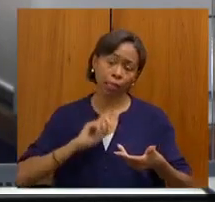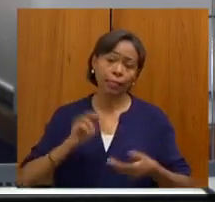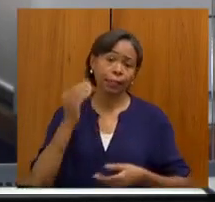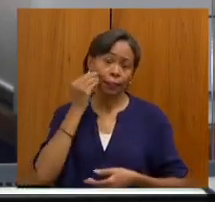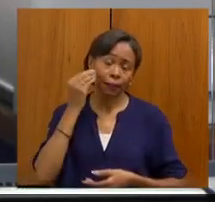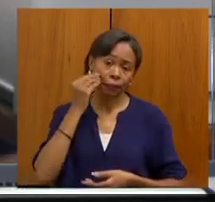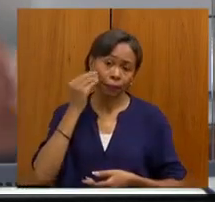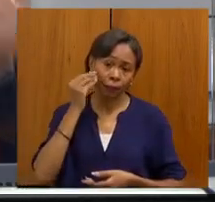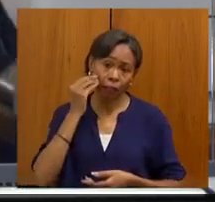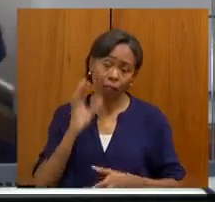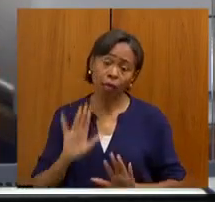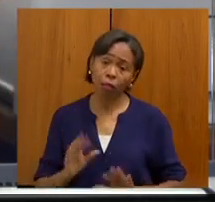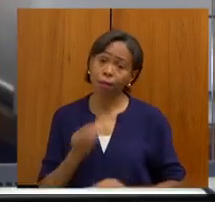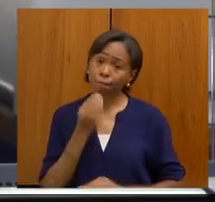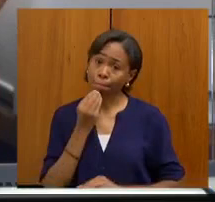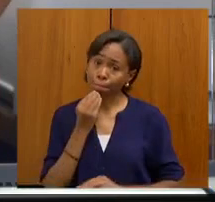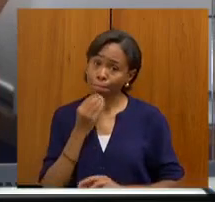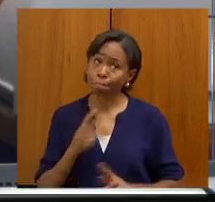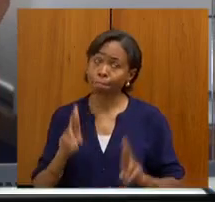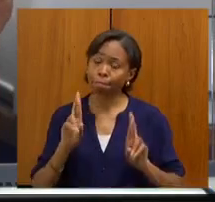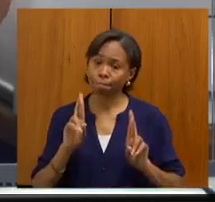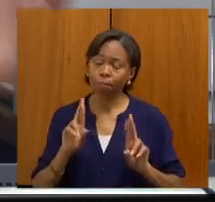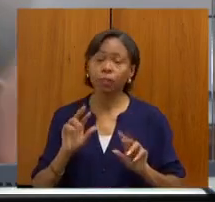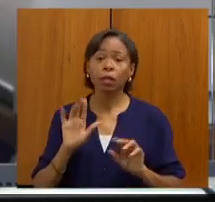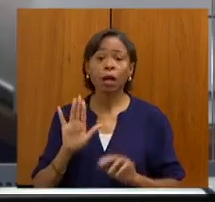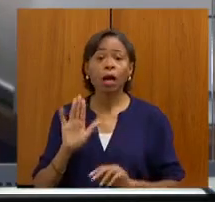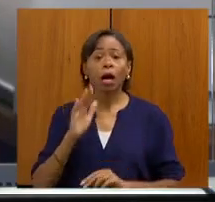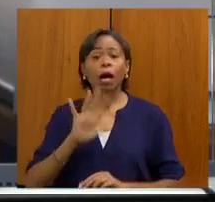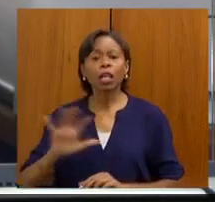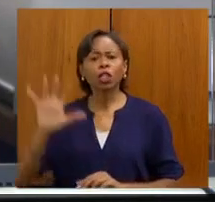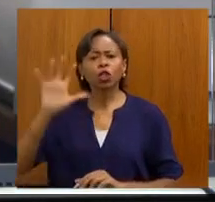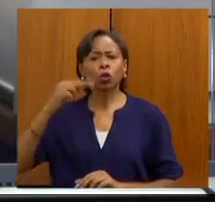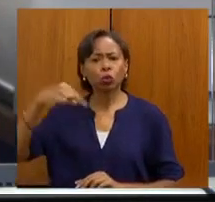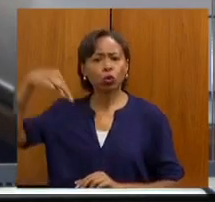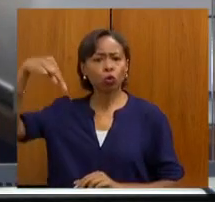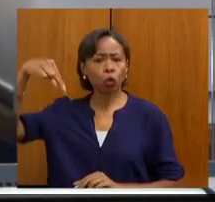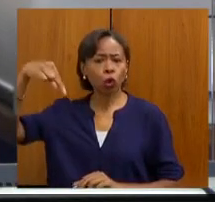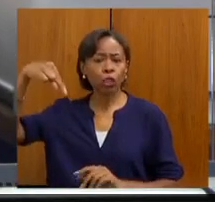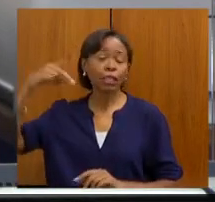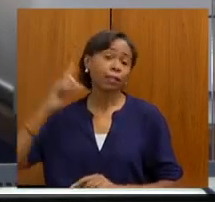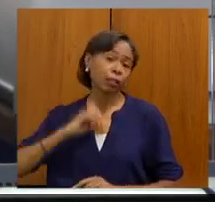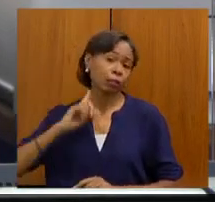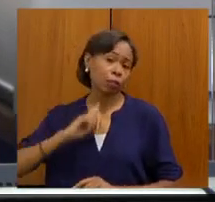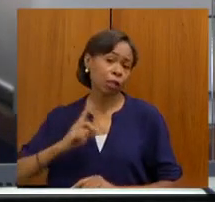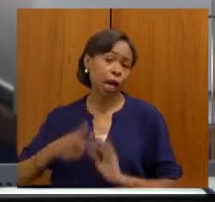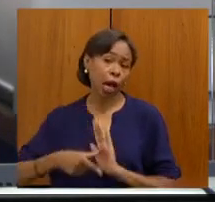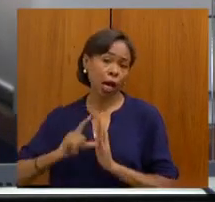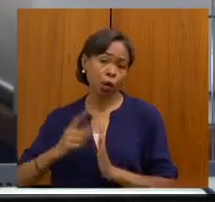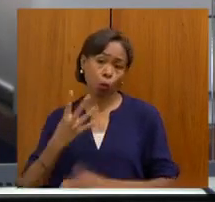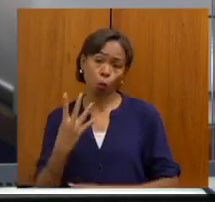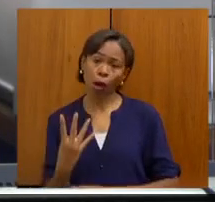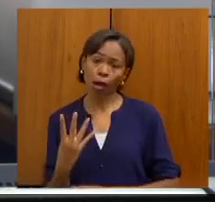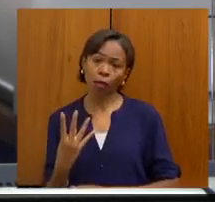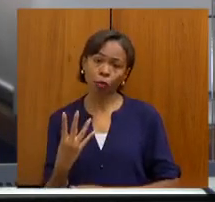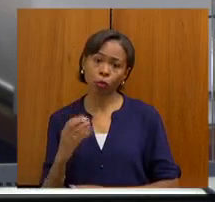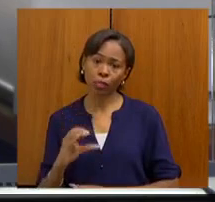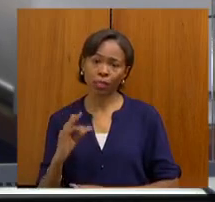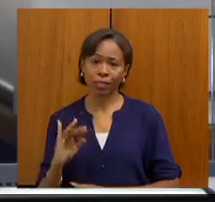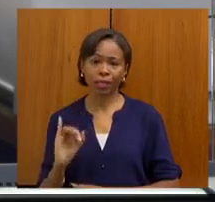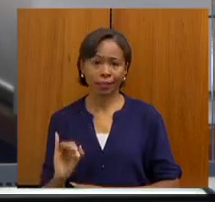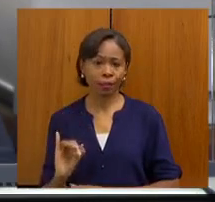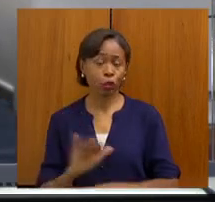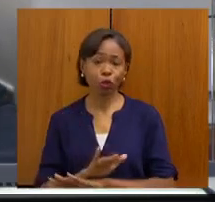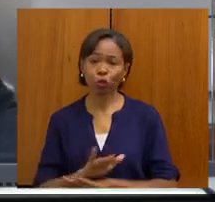expectativa positiva. Só para vocês entenderem, a região norte de Minas só tinham quatro leitos de terapia intensiva para